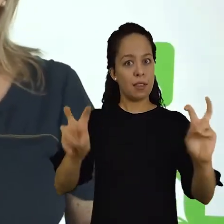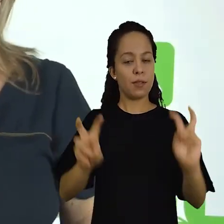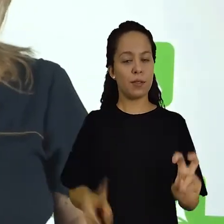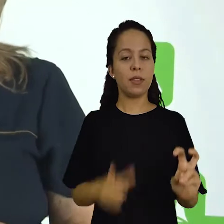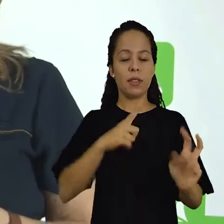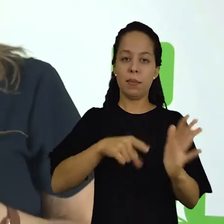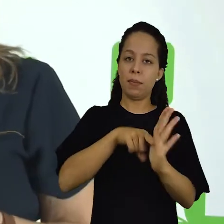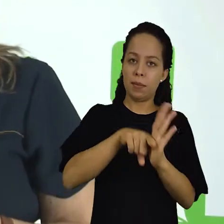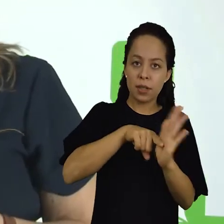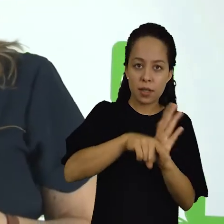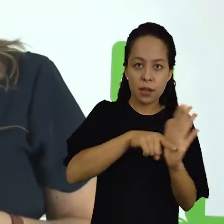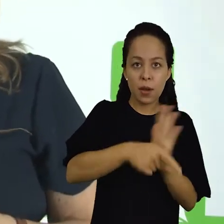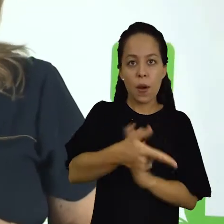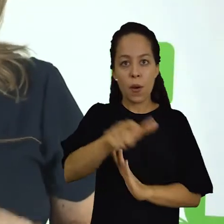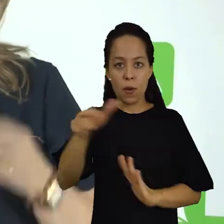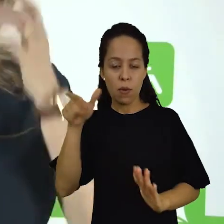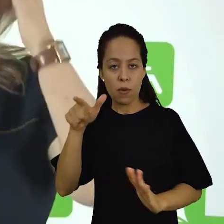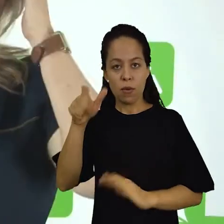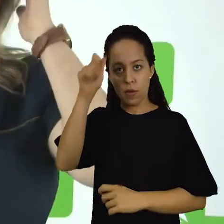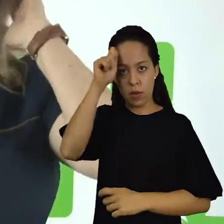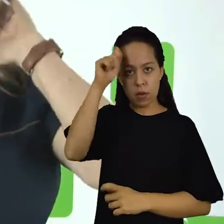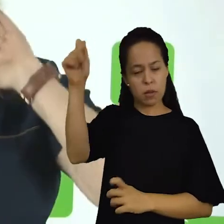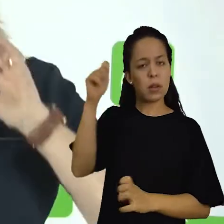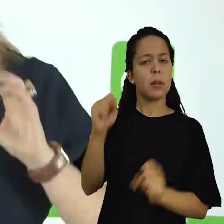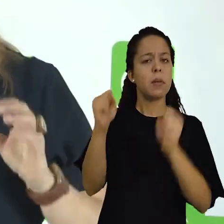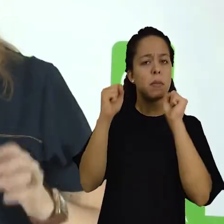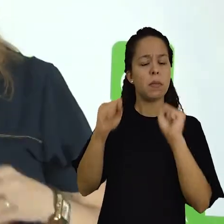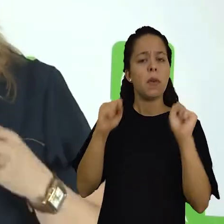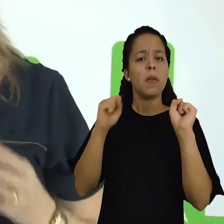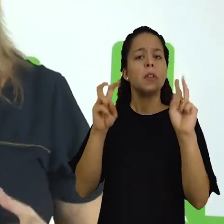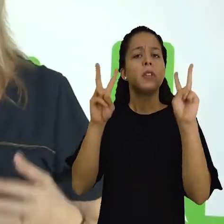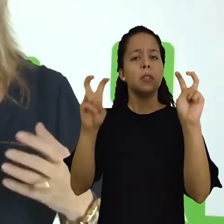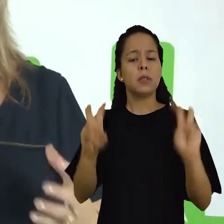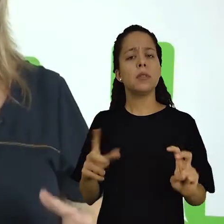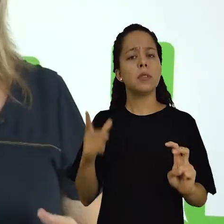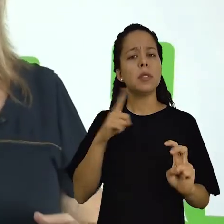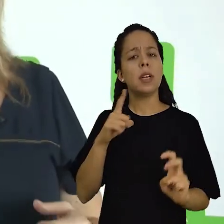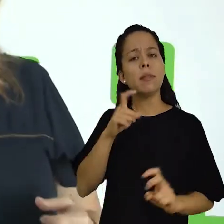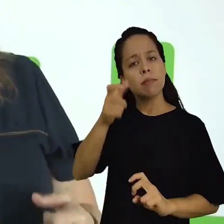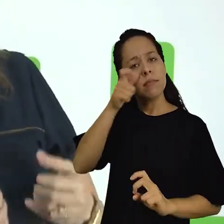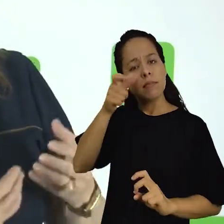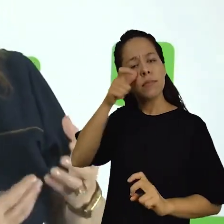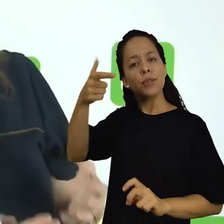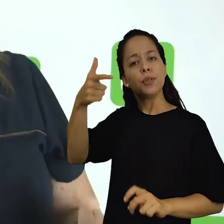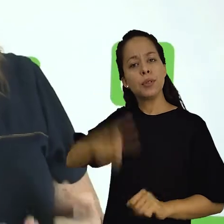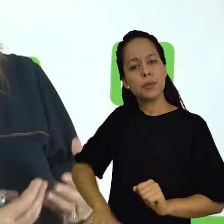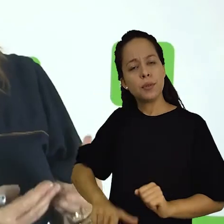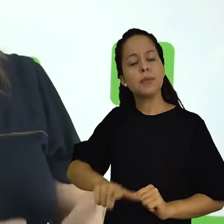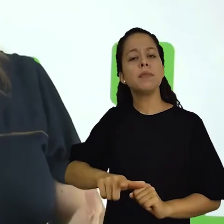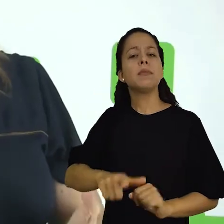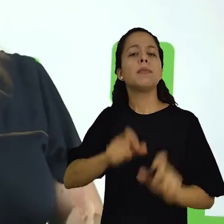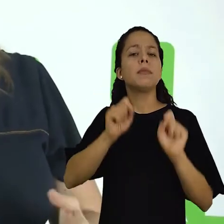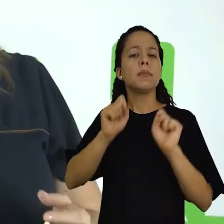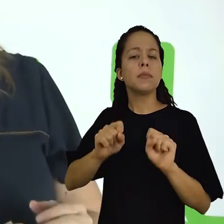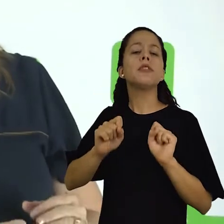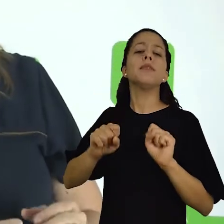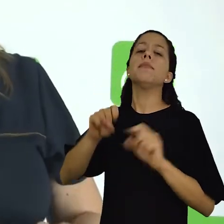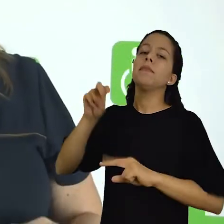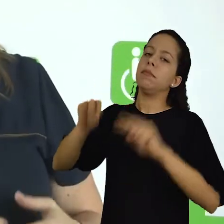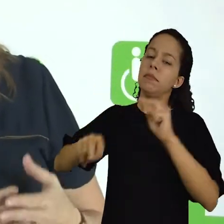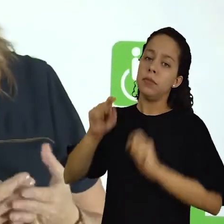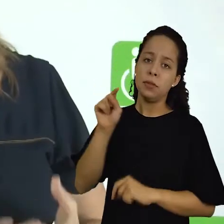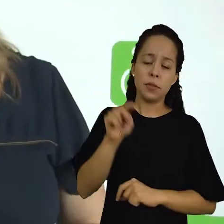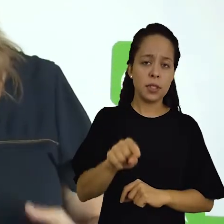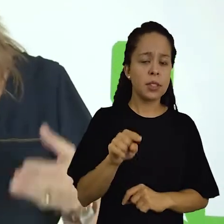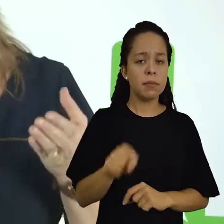assuntos que já foram pesquisados por outros autores, eles podem ser revisitados por você, eles